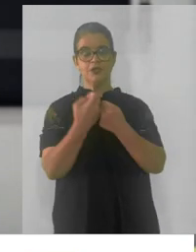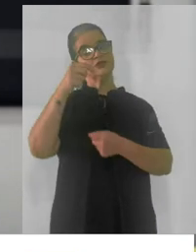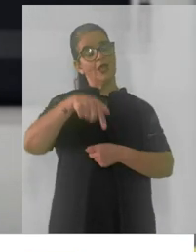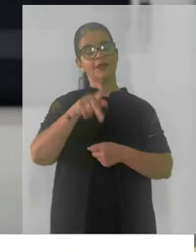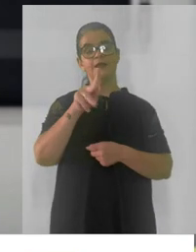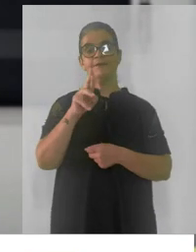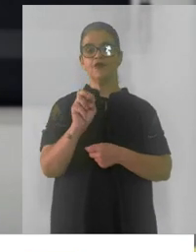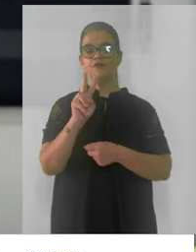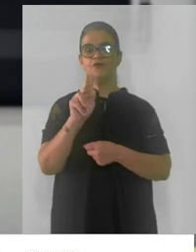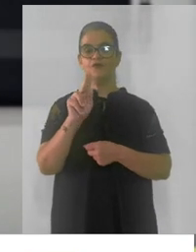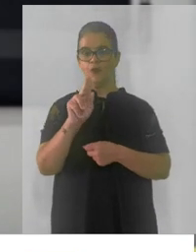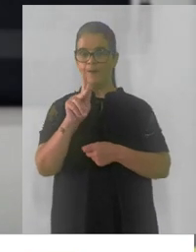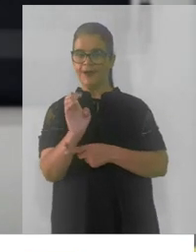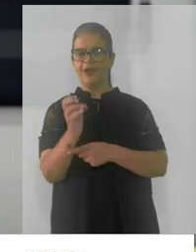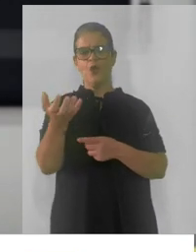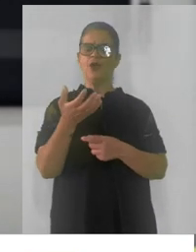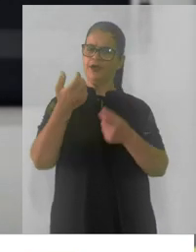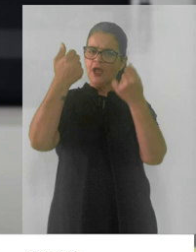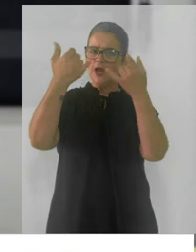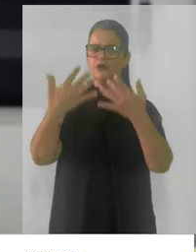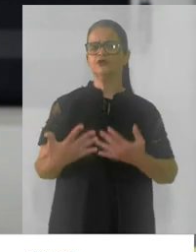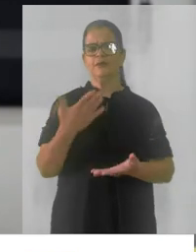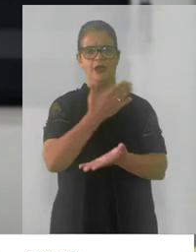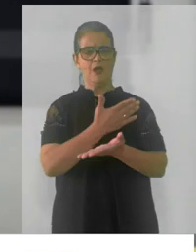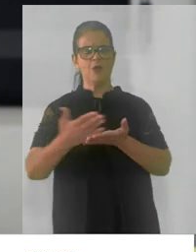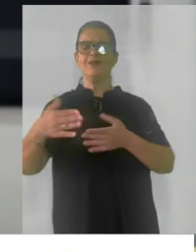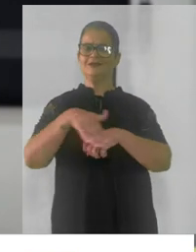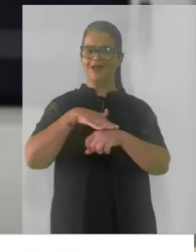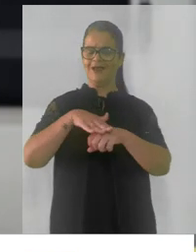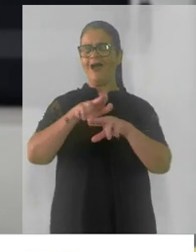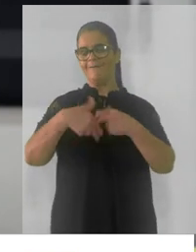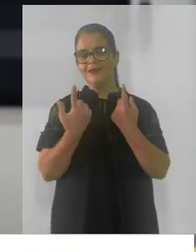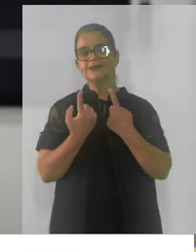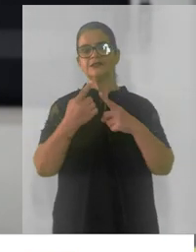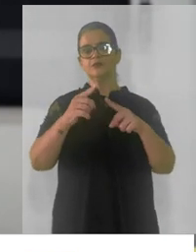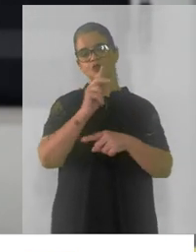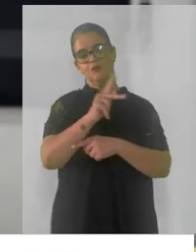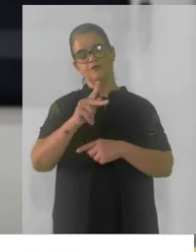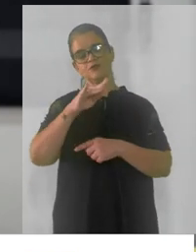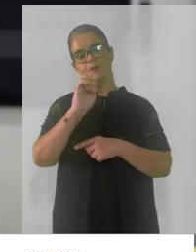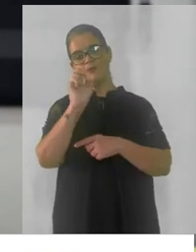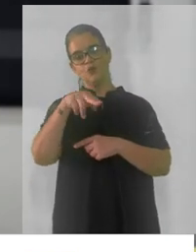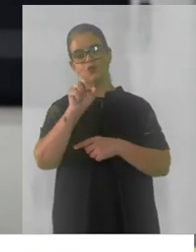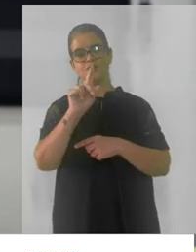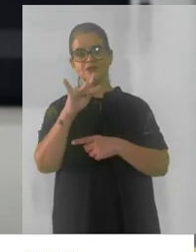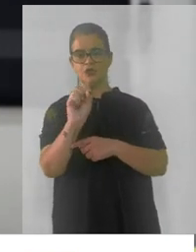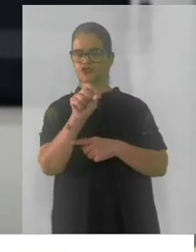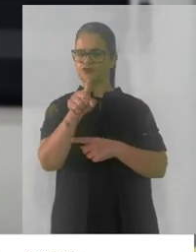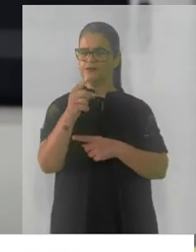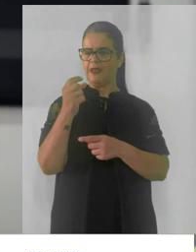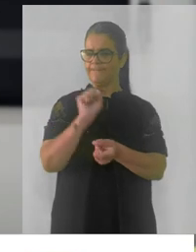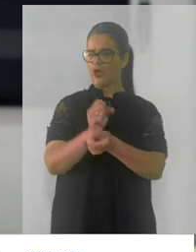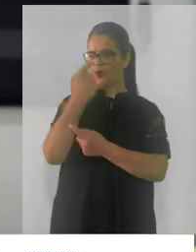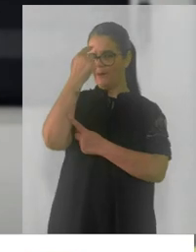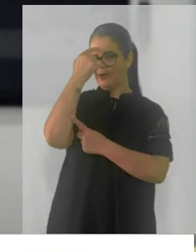Prevup e eu queria exatamente começar essa nossa conversa a partir dessa provocação do professor Milton Santos. Você já parou para